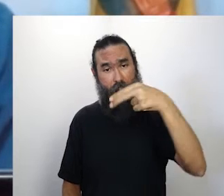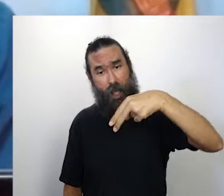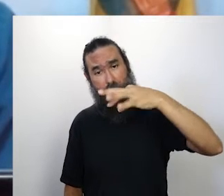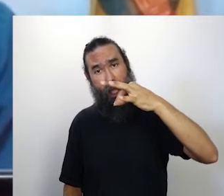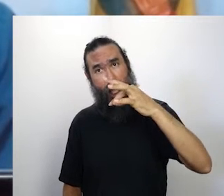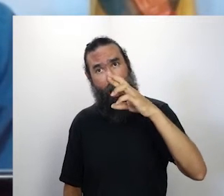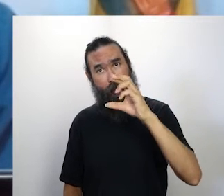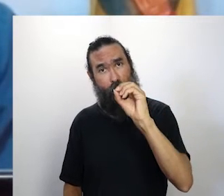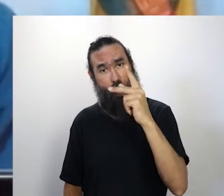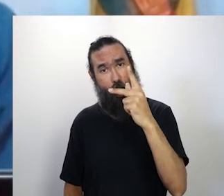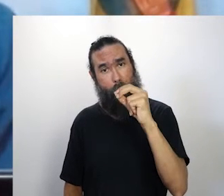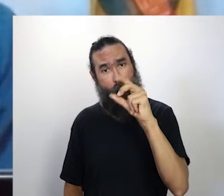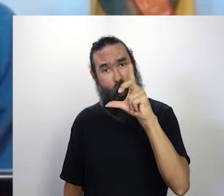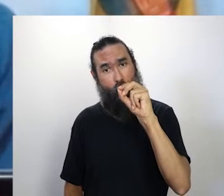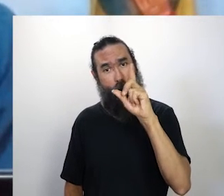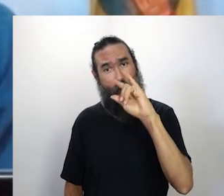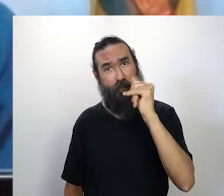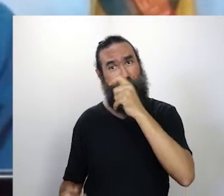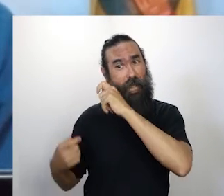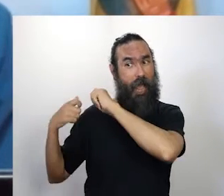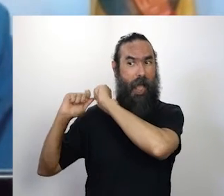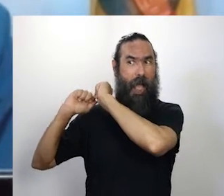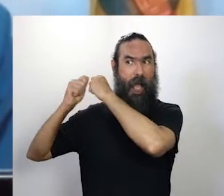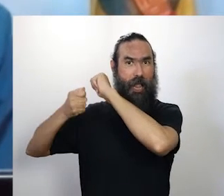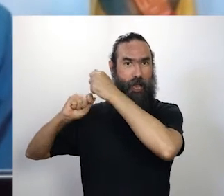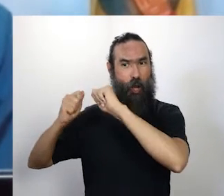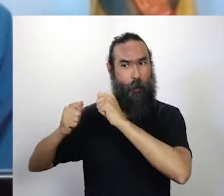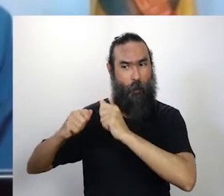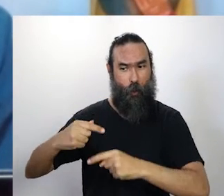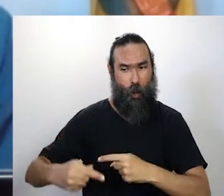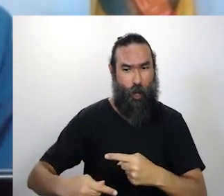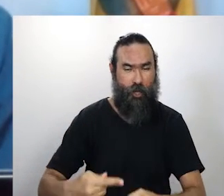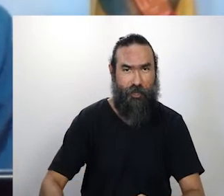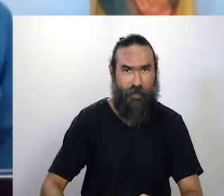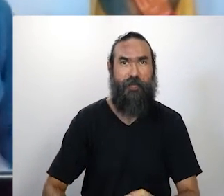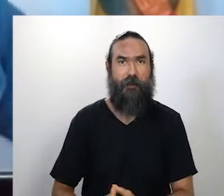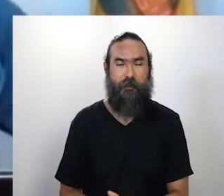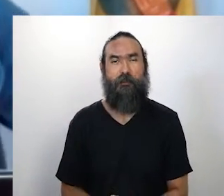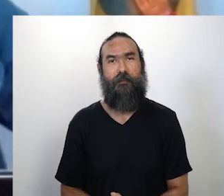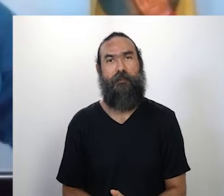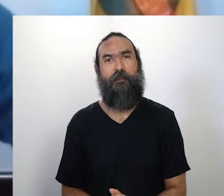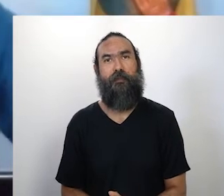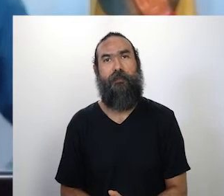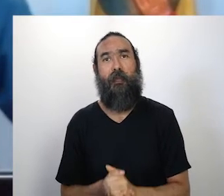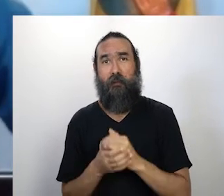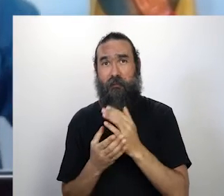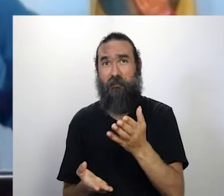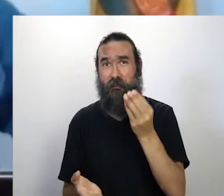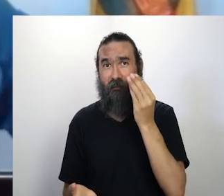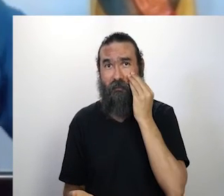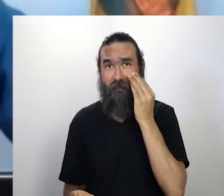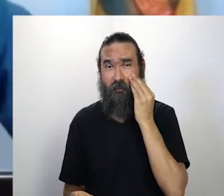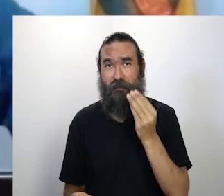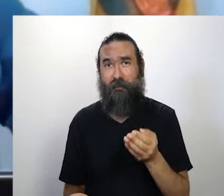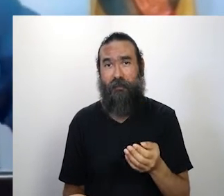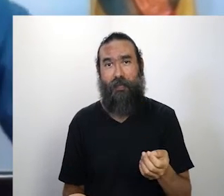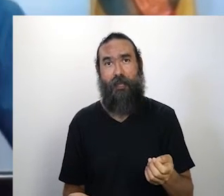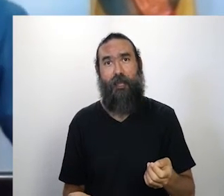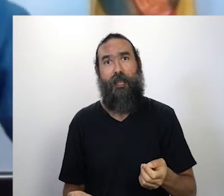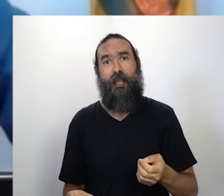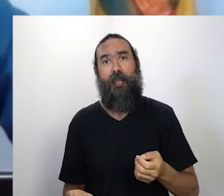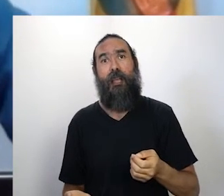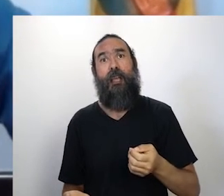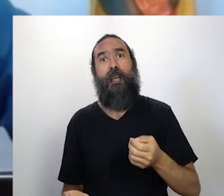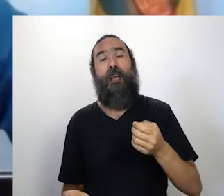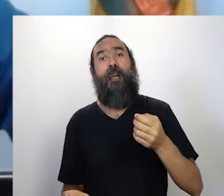Paulo e doutora em performance and creative arts, olha para aí, eu estou um agiota hoje, falando em várias línguas, pela